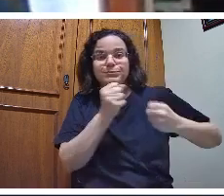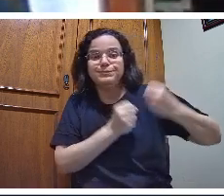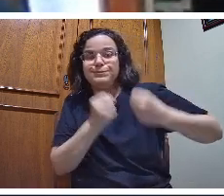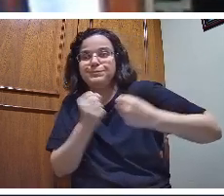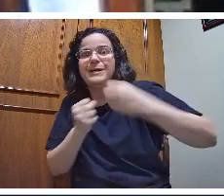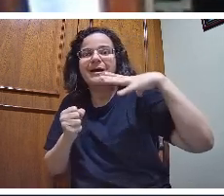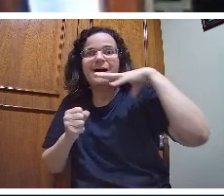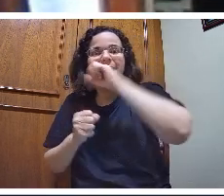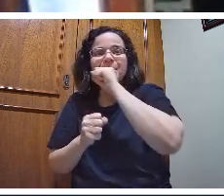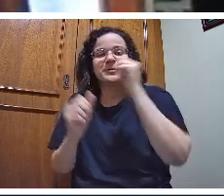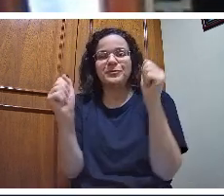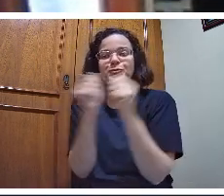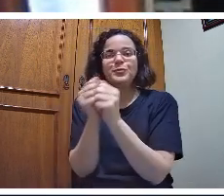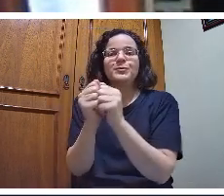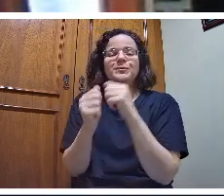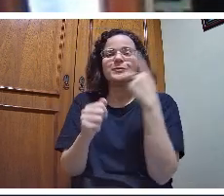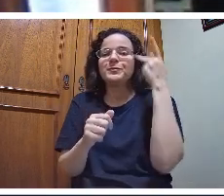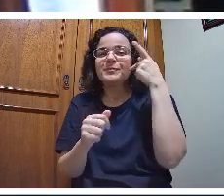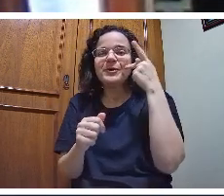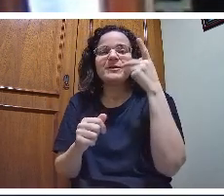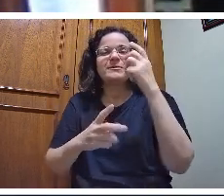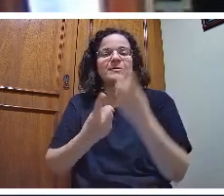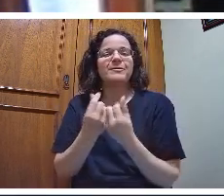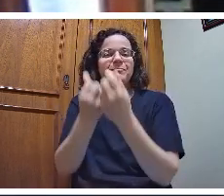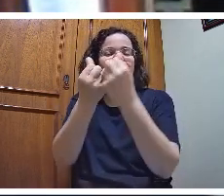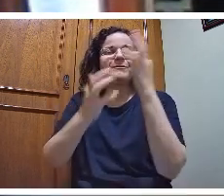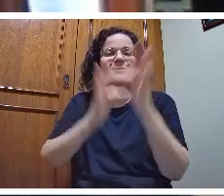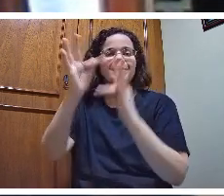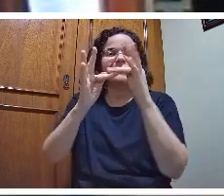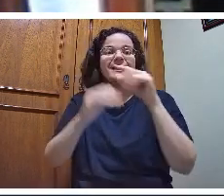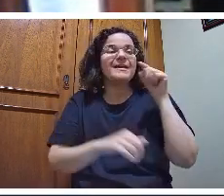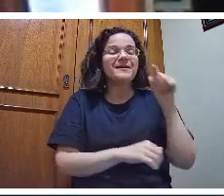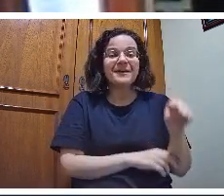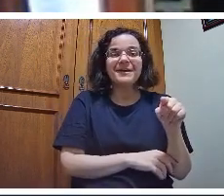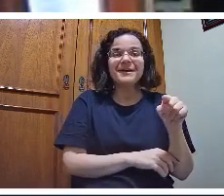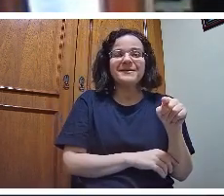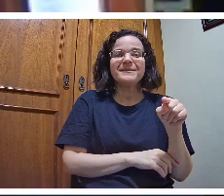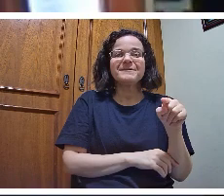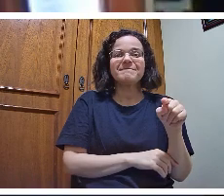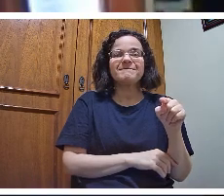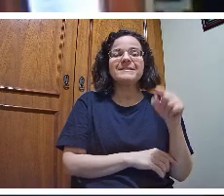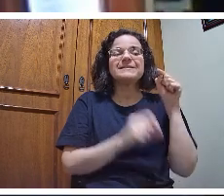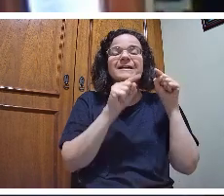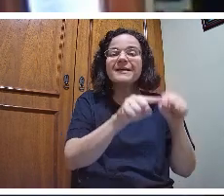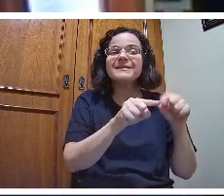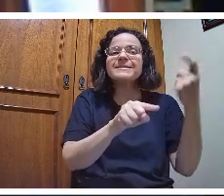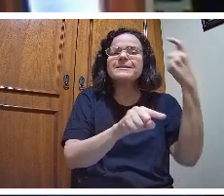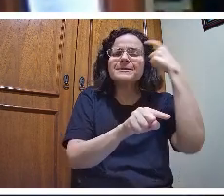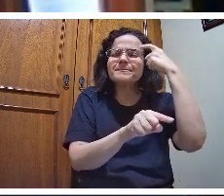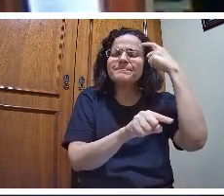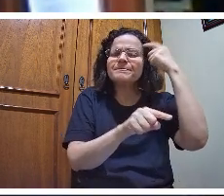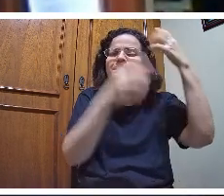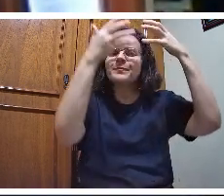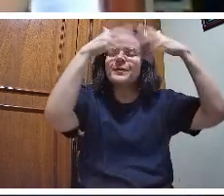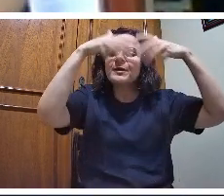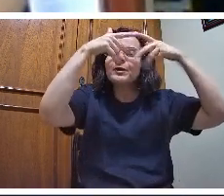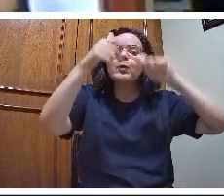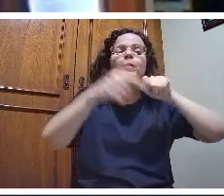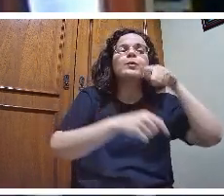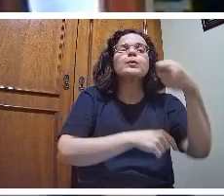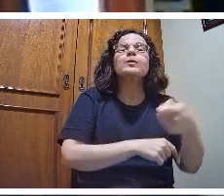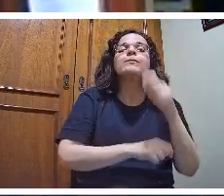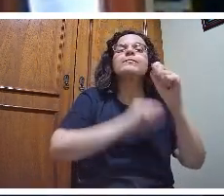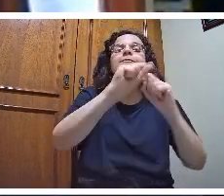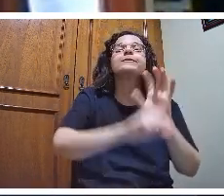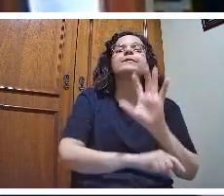instrumento, ela é uma instituição de pensar, de repletir sobre o que está acontecendo. Ela chega atrasada? Sim, sempre